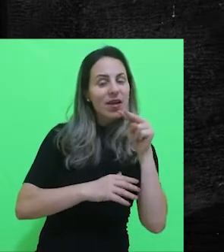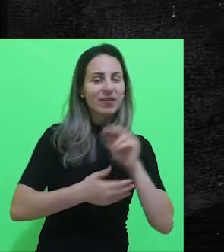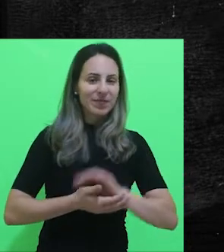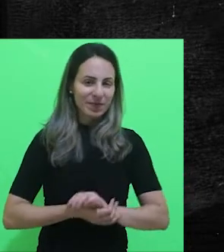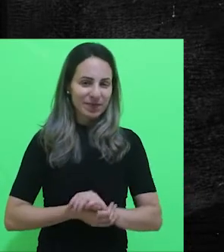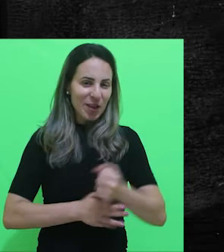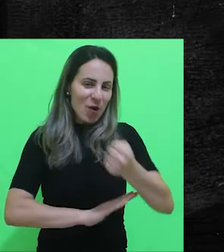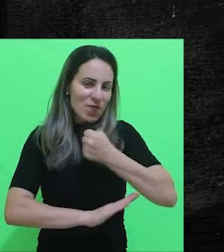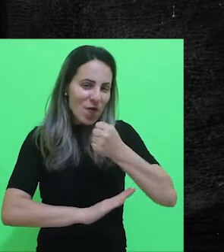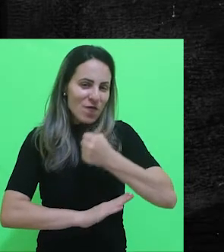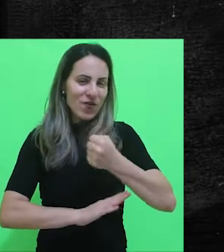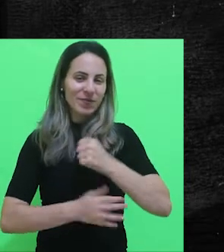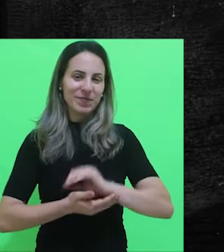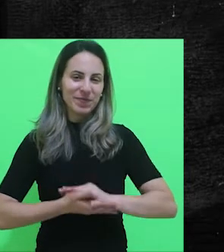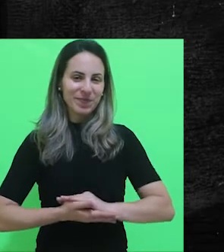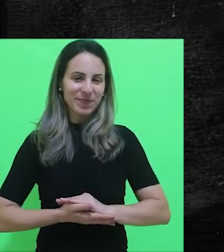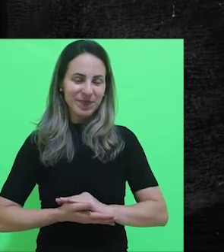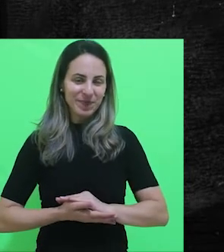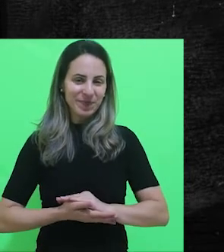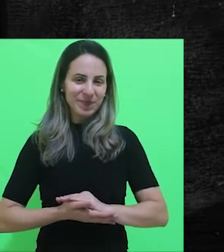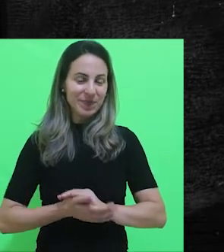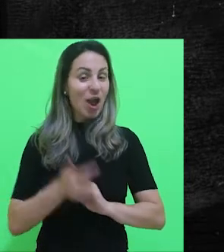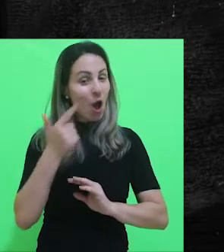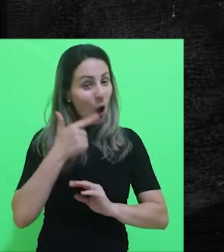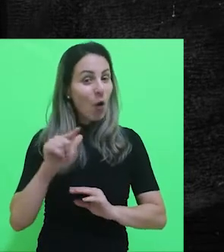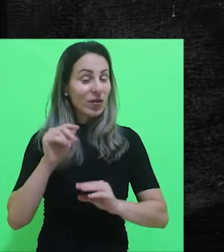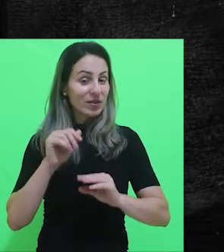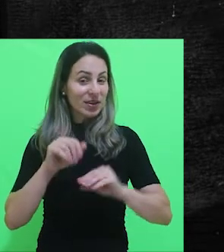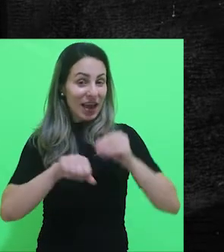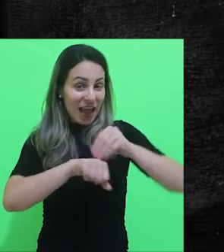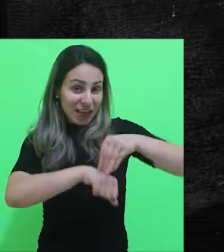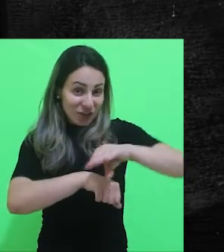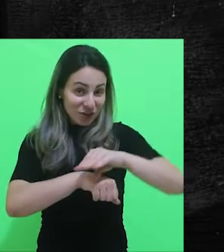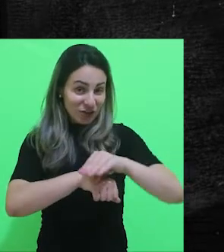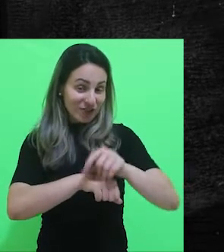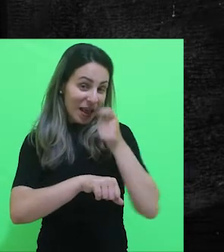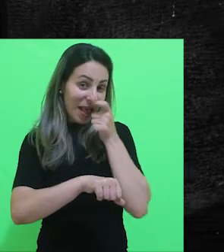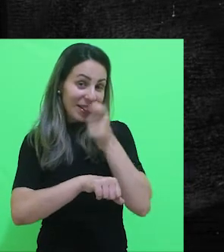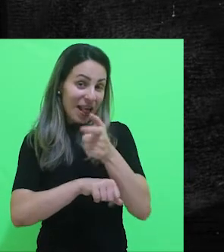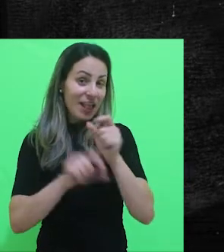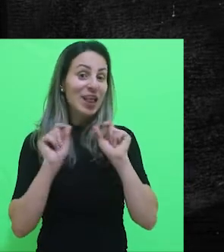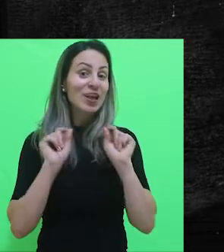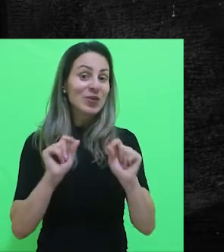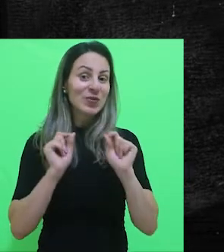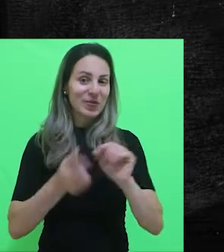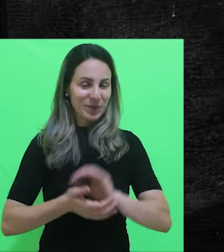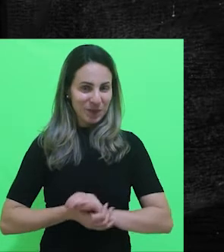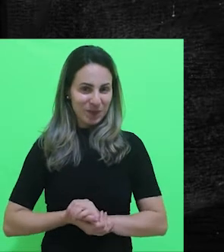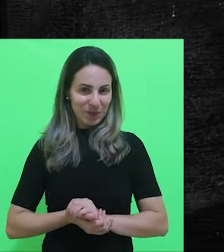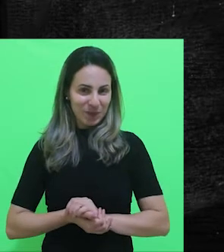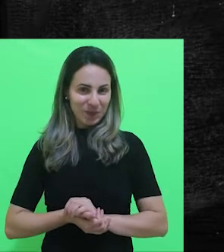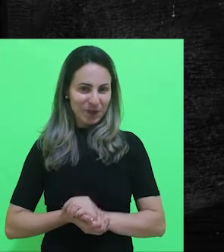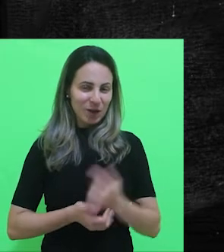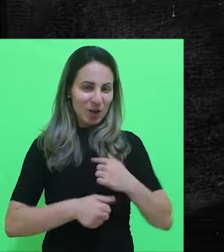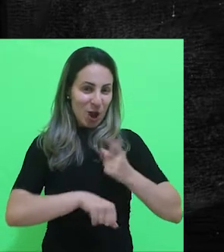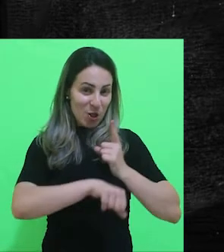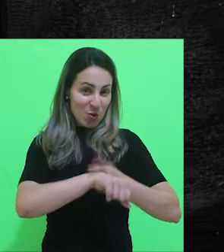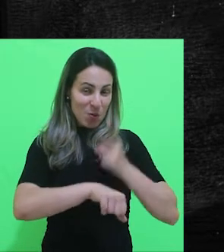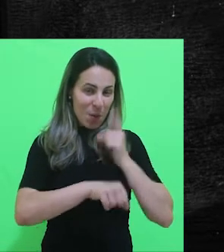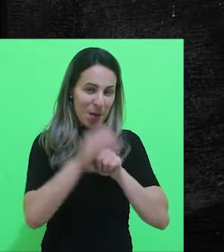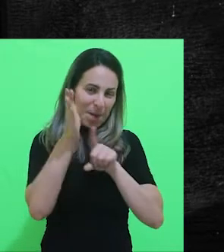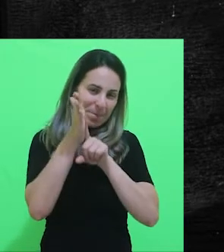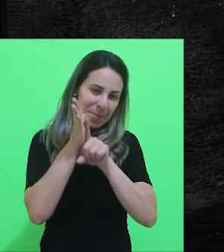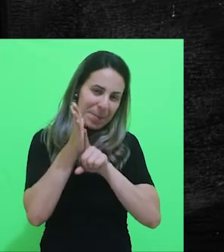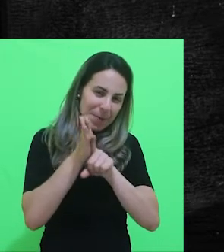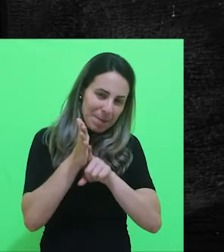seletivo e de uma entrevista. Uma outra dica interessante é que no processo de pesquisa, no processo de